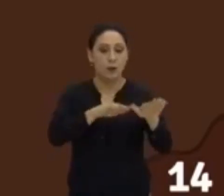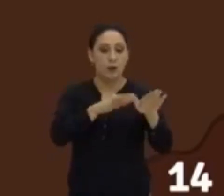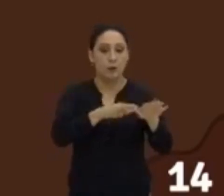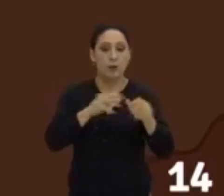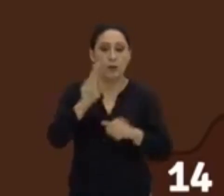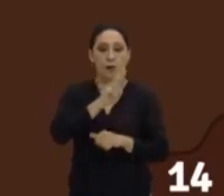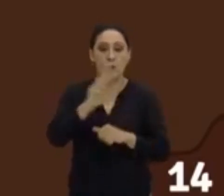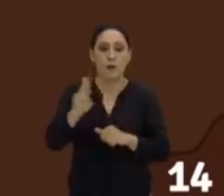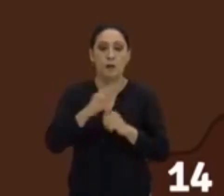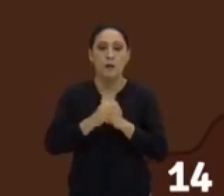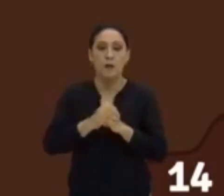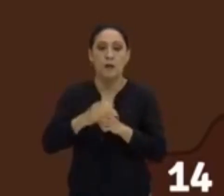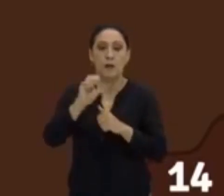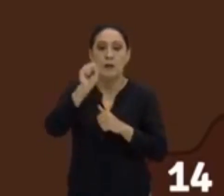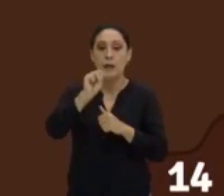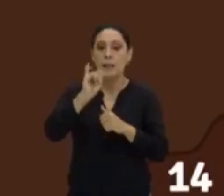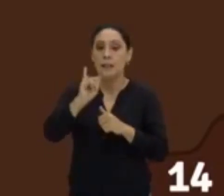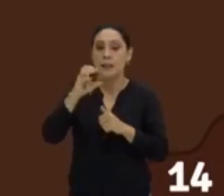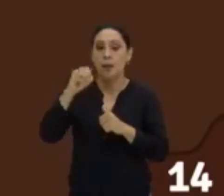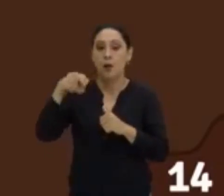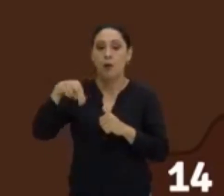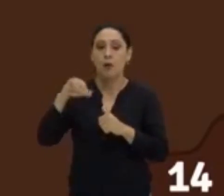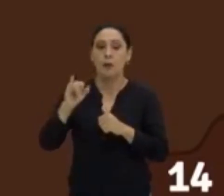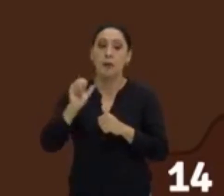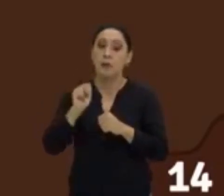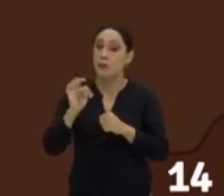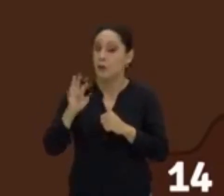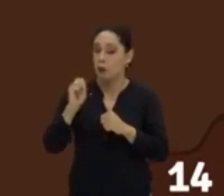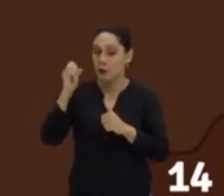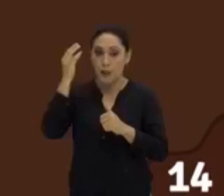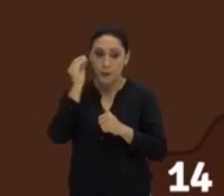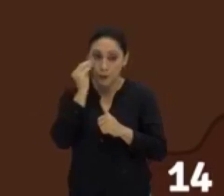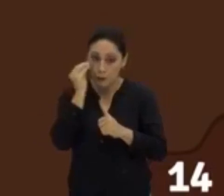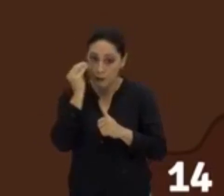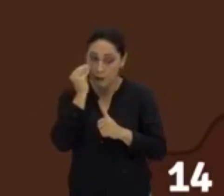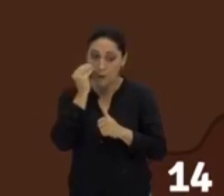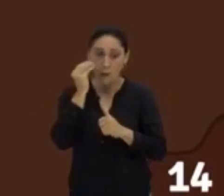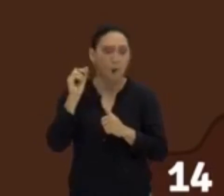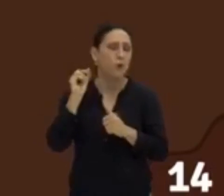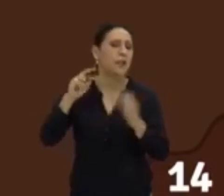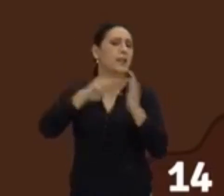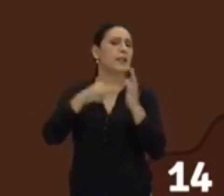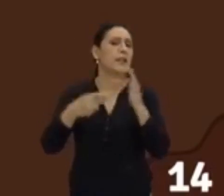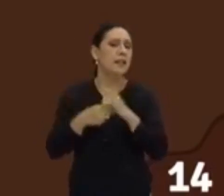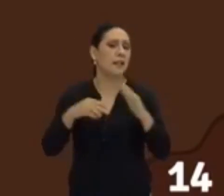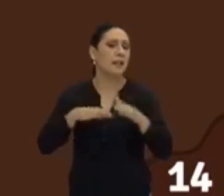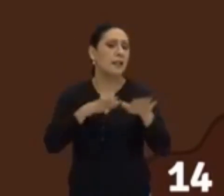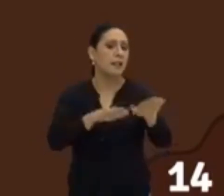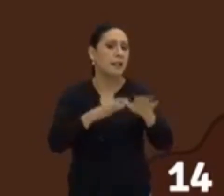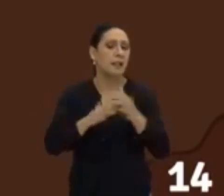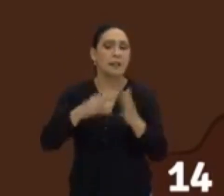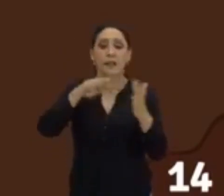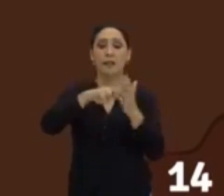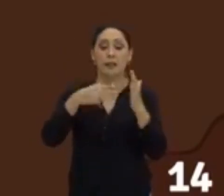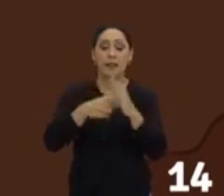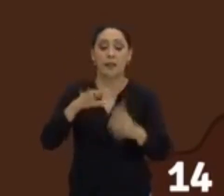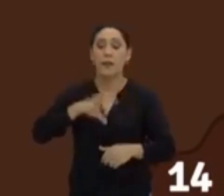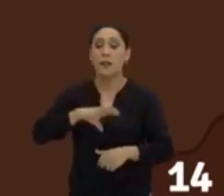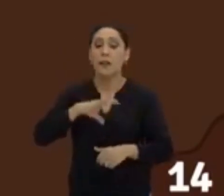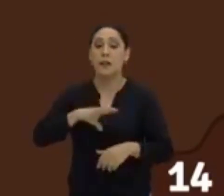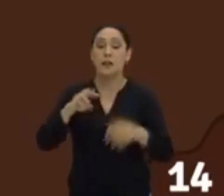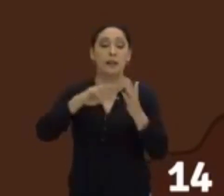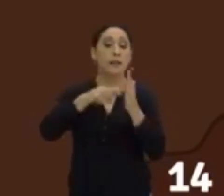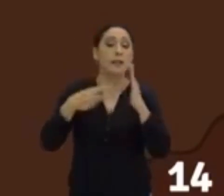como Movimento Sionista. Preste atenção aqui, filhote. O que é o Movimento Sionista? Que, traduzindo para o português,